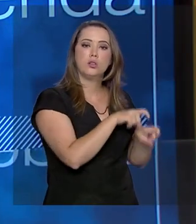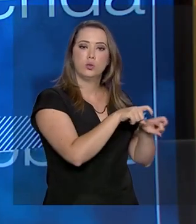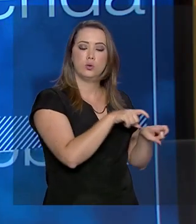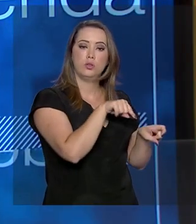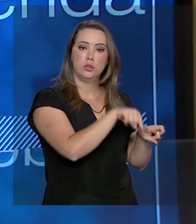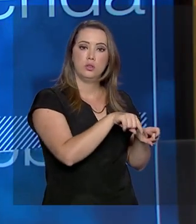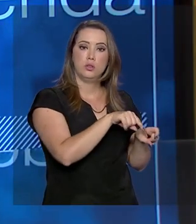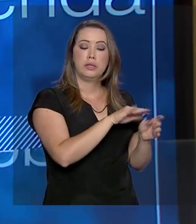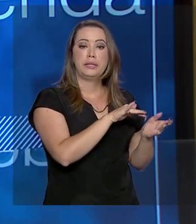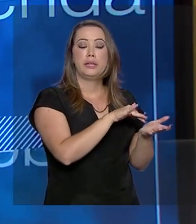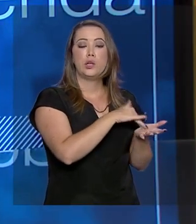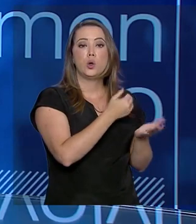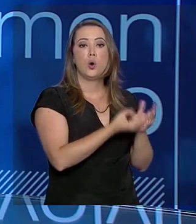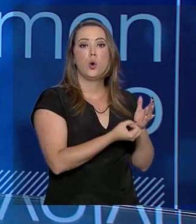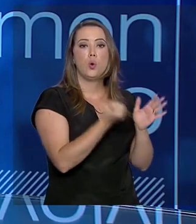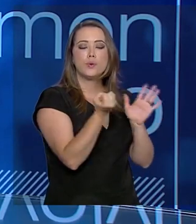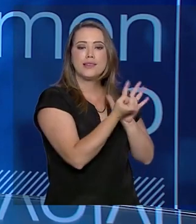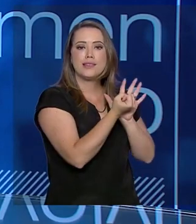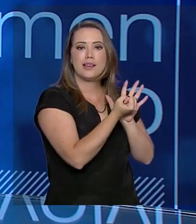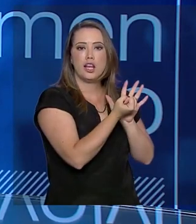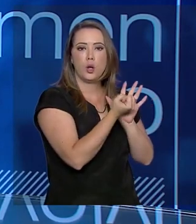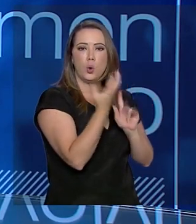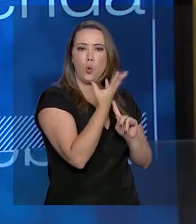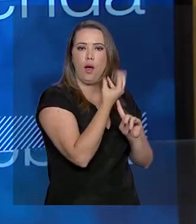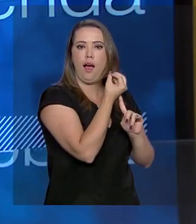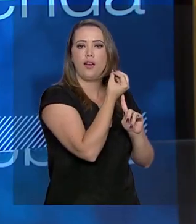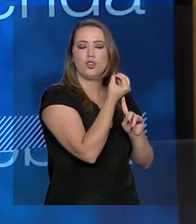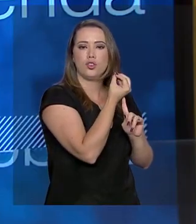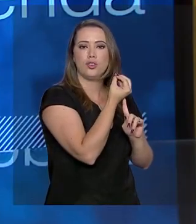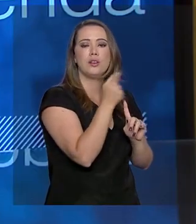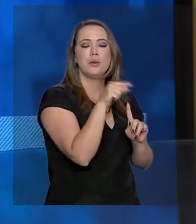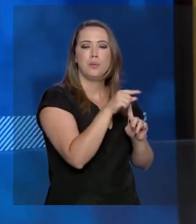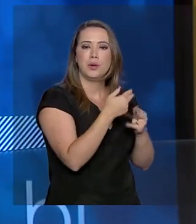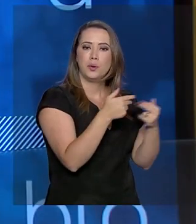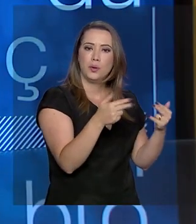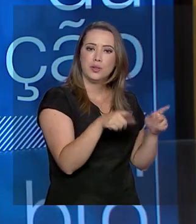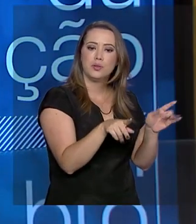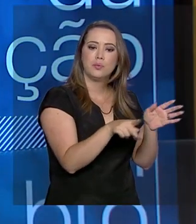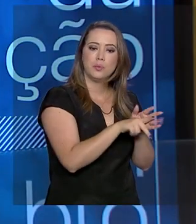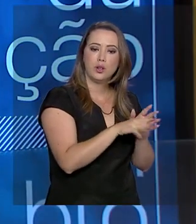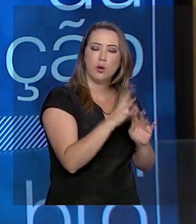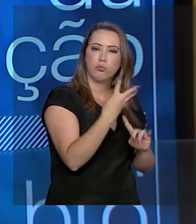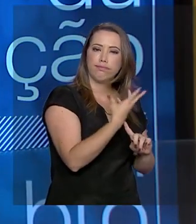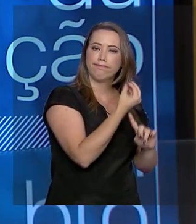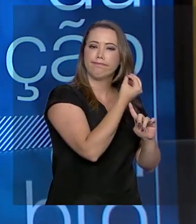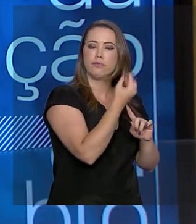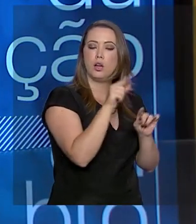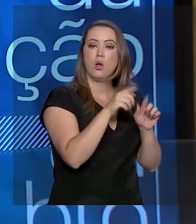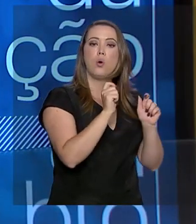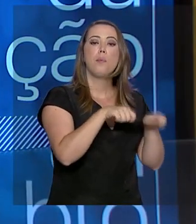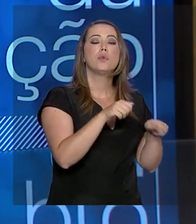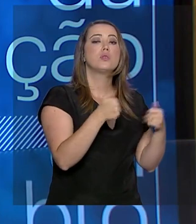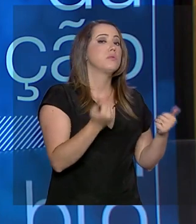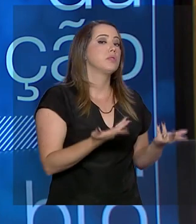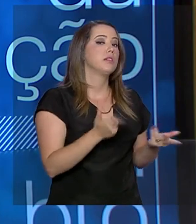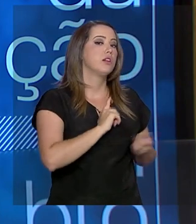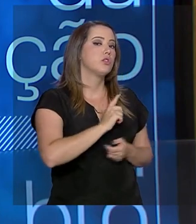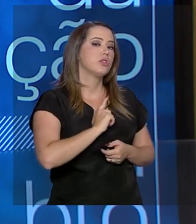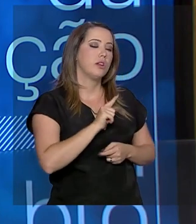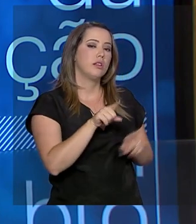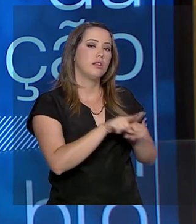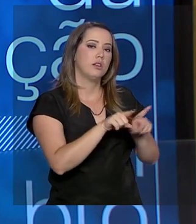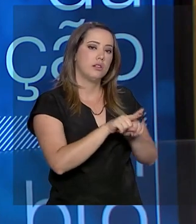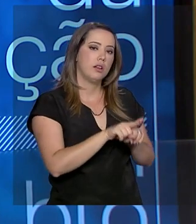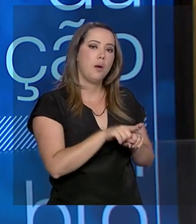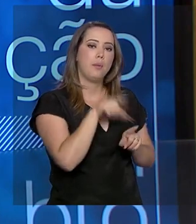parte, criou o Selo Arte para Produtos Artesanais, né? Explica para a gente um pouquinho desse selo e qual a possibilidade dele também